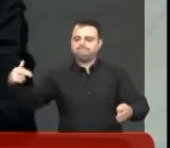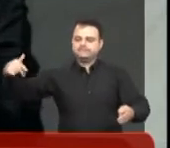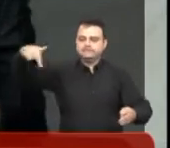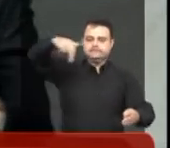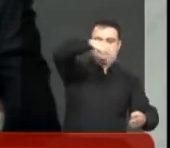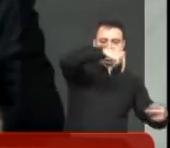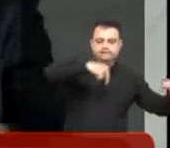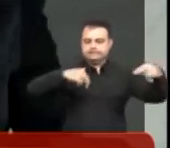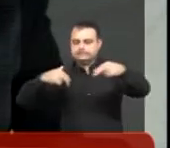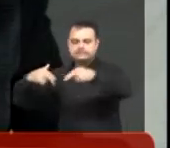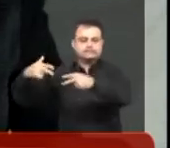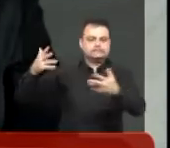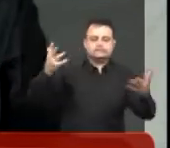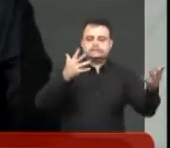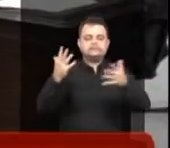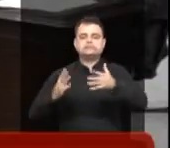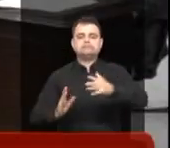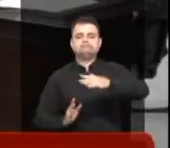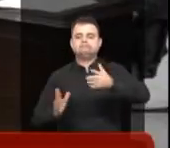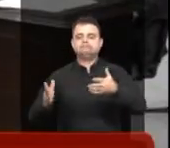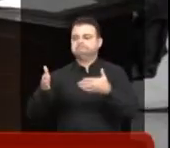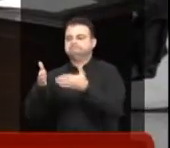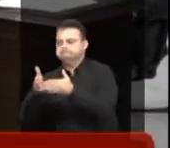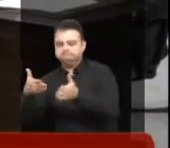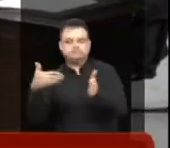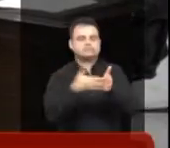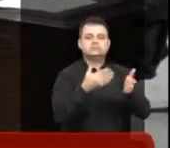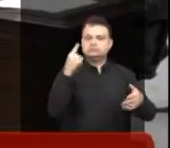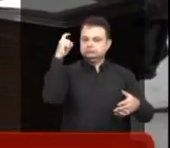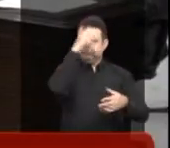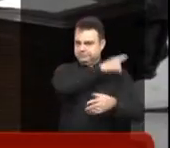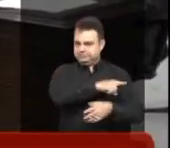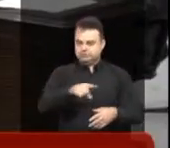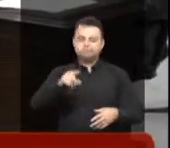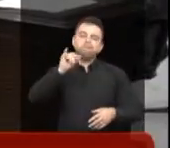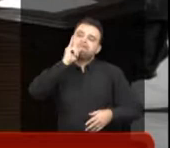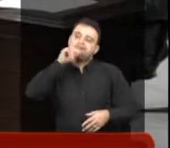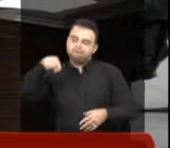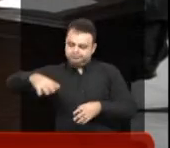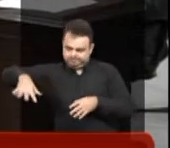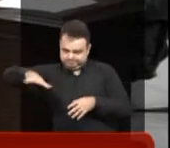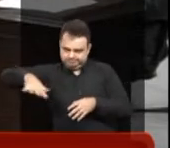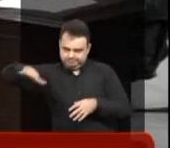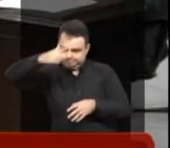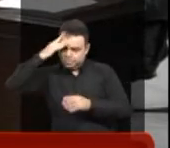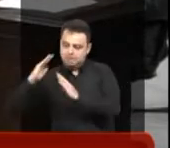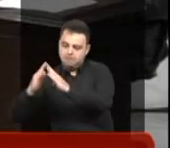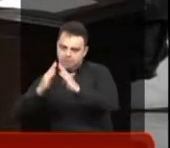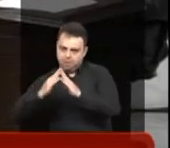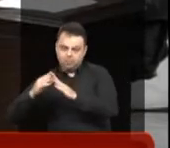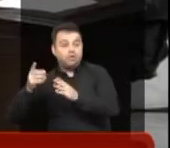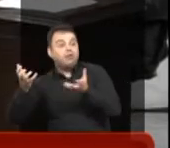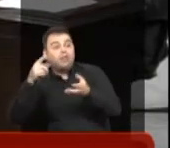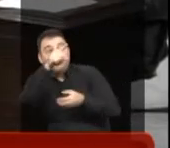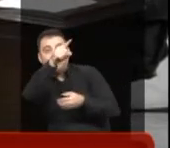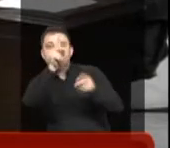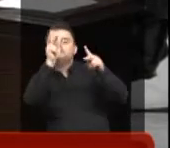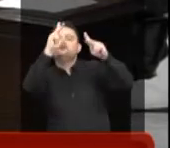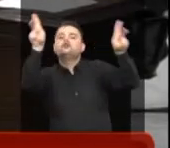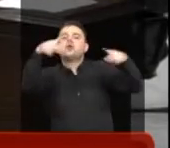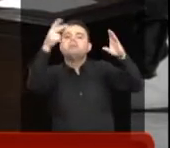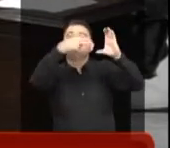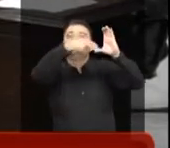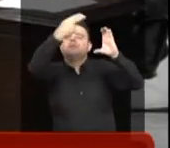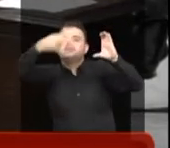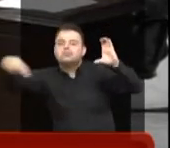que impede que se passe de um lugar para o outro. Então as pessoas que estão no bairro Solidariedade, querem ir, por exemplo, ao Shopping